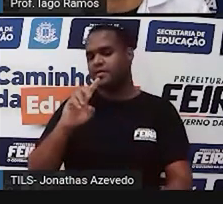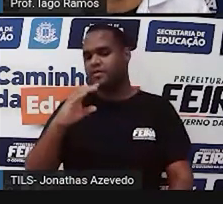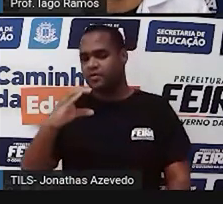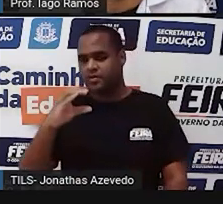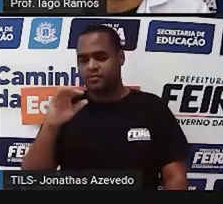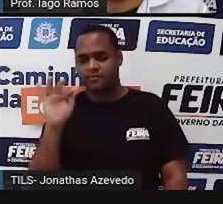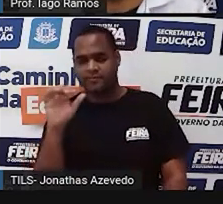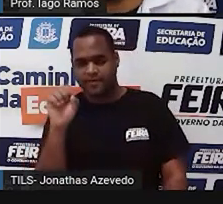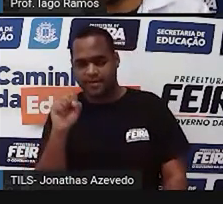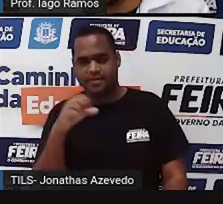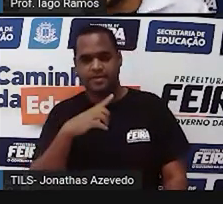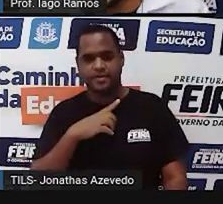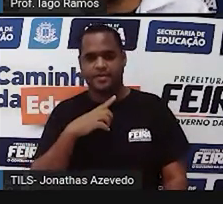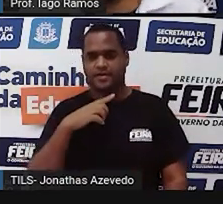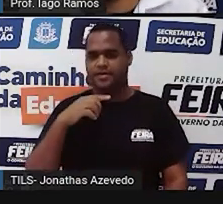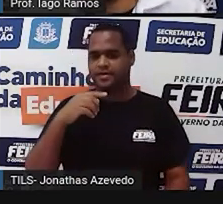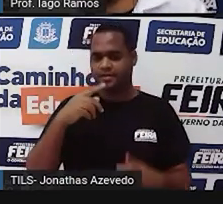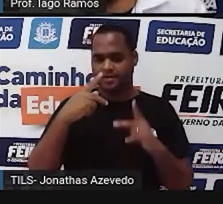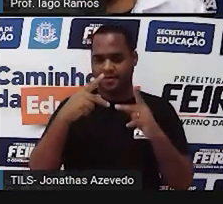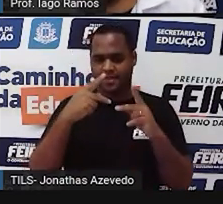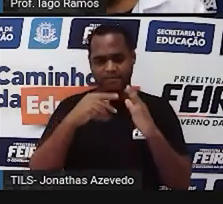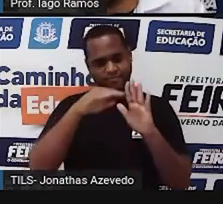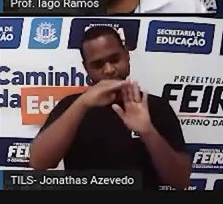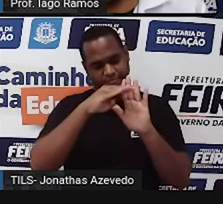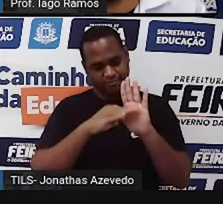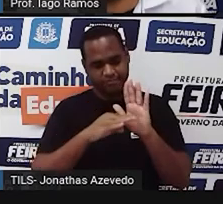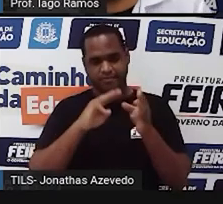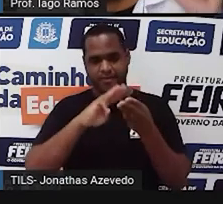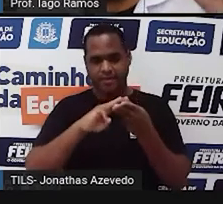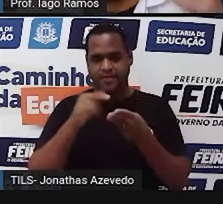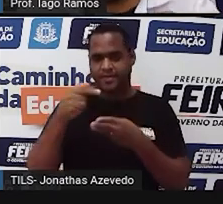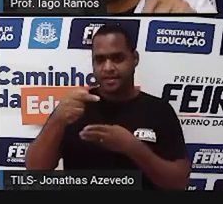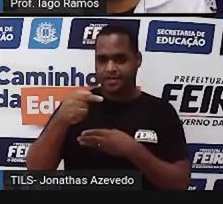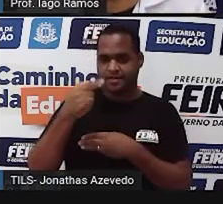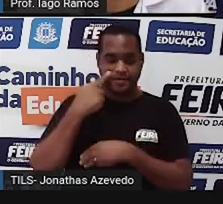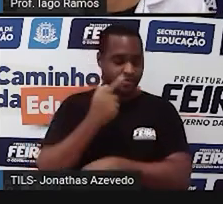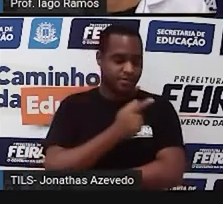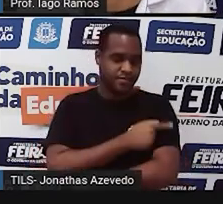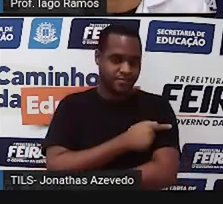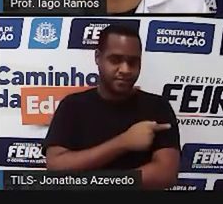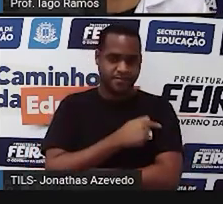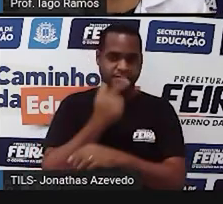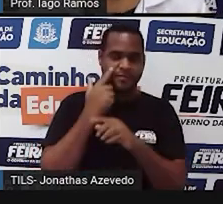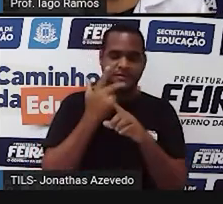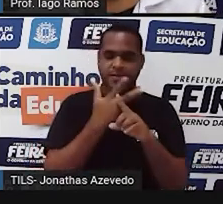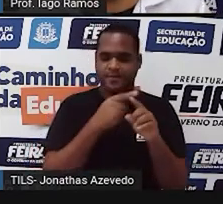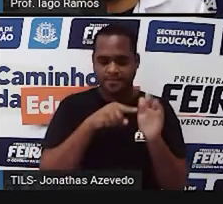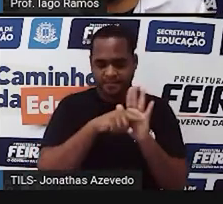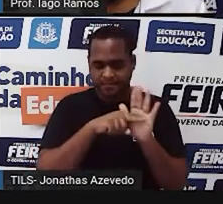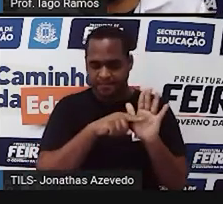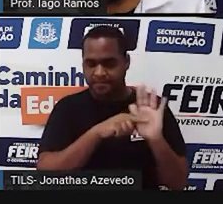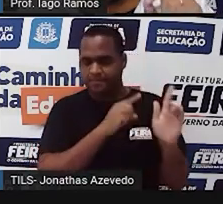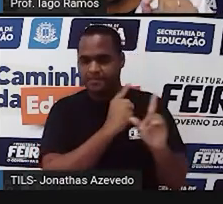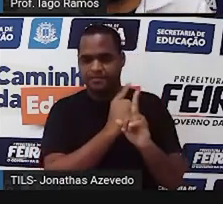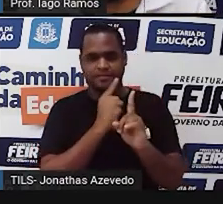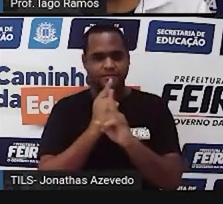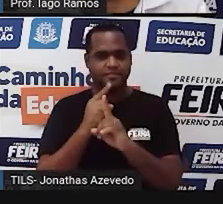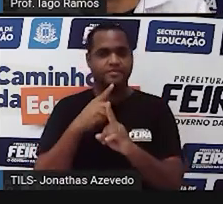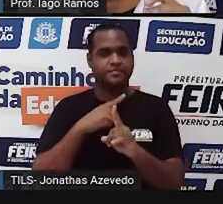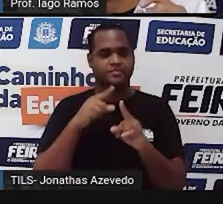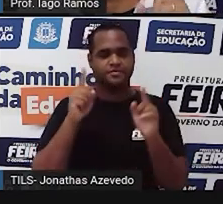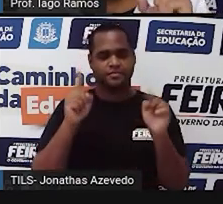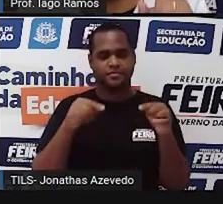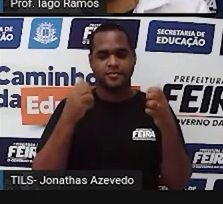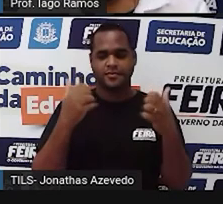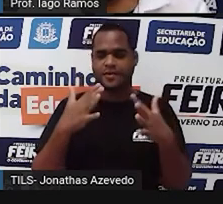Santana. Vai na playlist de matemática do sétimo ano, procura essa aula aqui. Lá, você vai